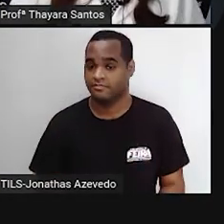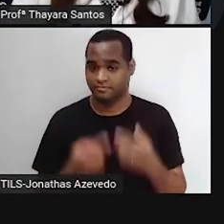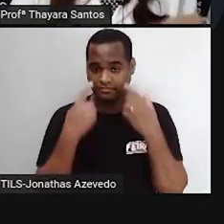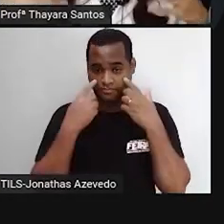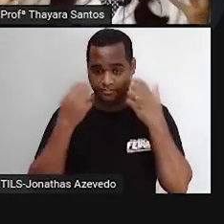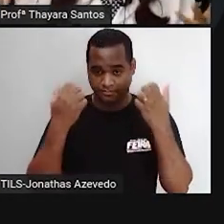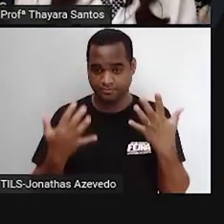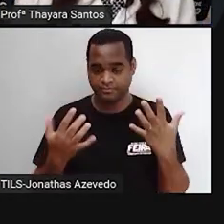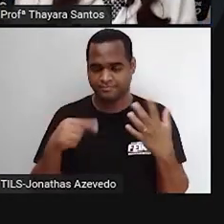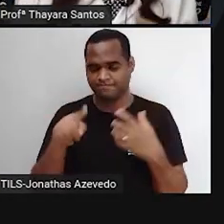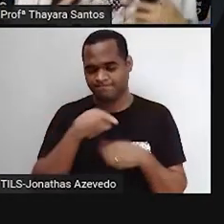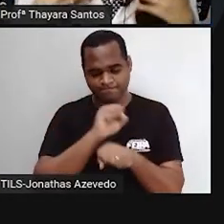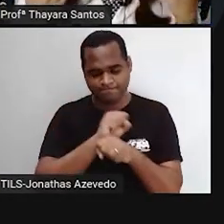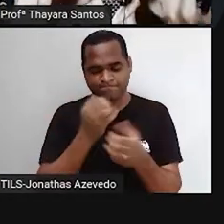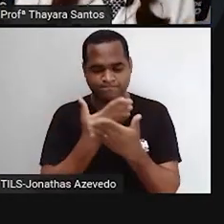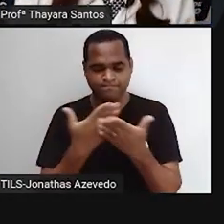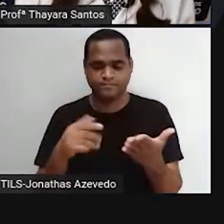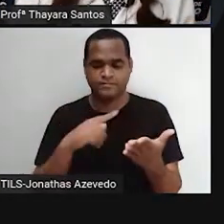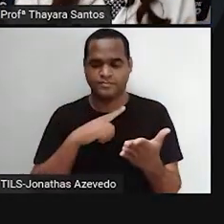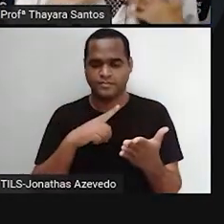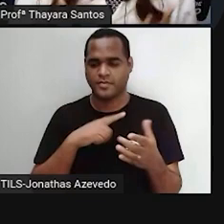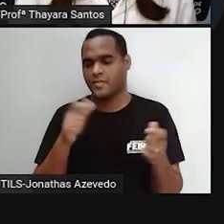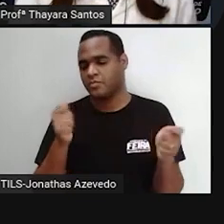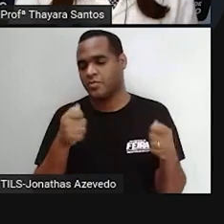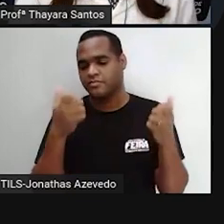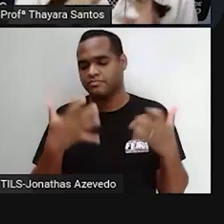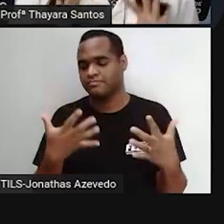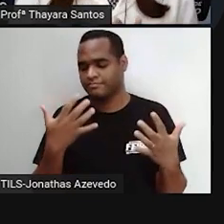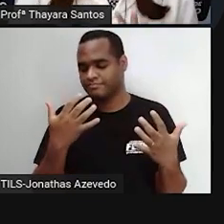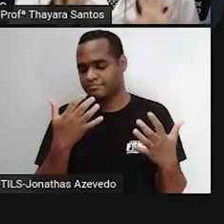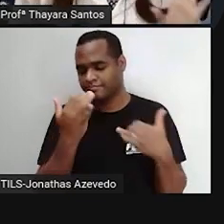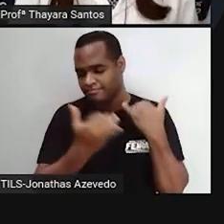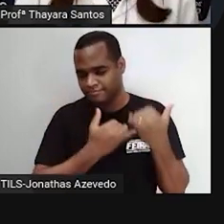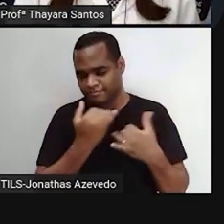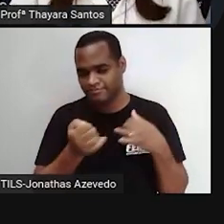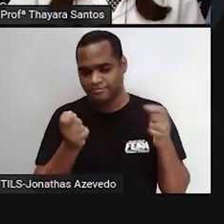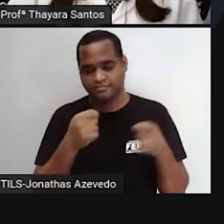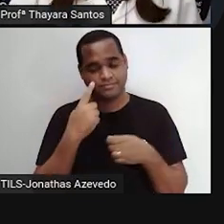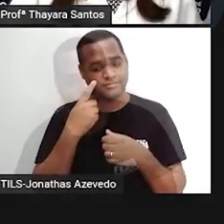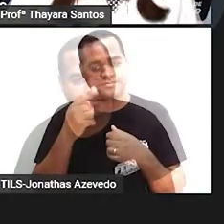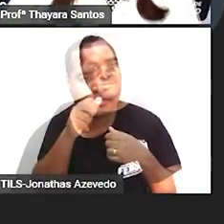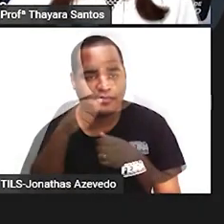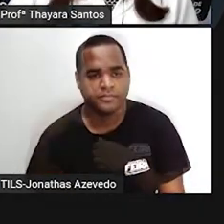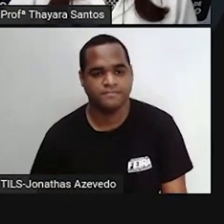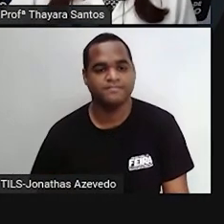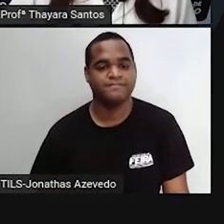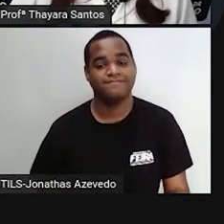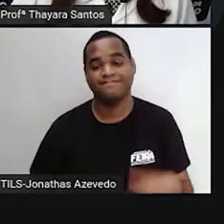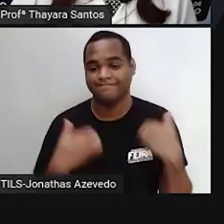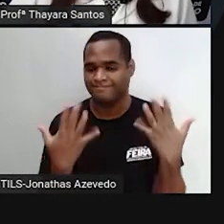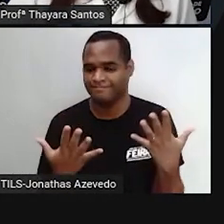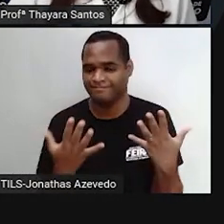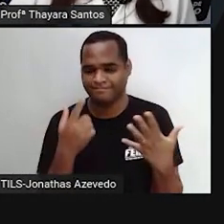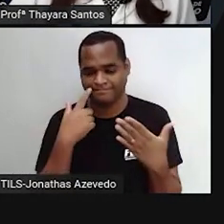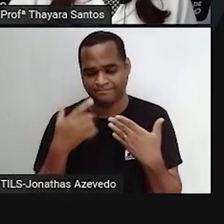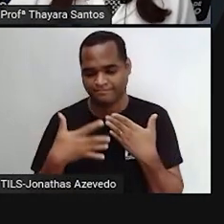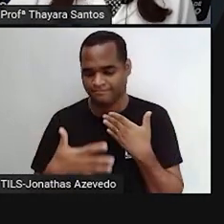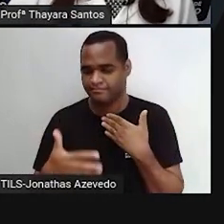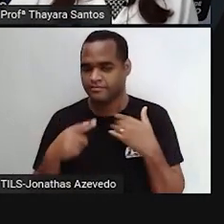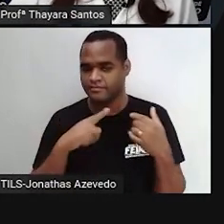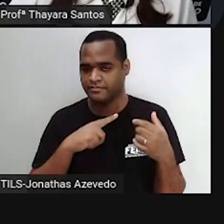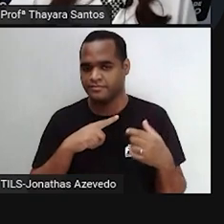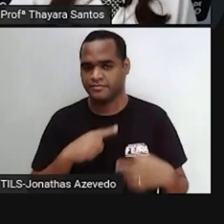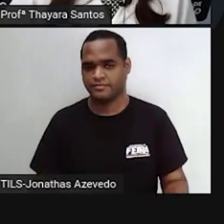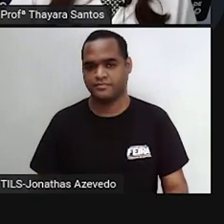Então, espero que vocês, os que puderem, se divirtam muito nesse aplicativo, porque ele é muito legal. Então, vamos prosseguir por aqui.